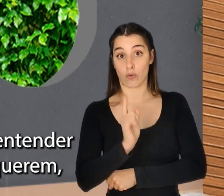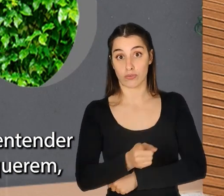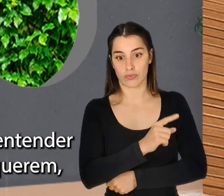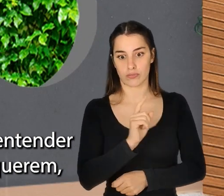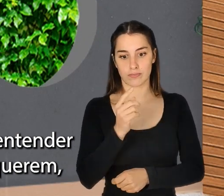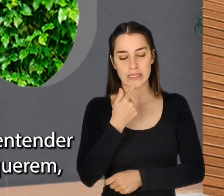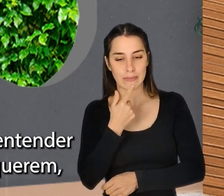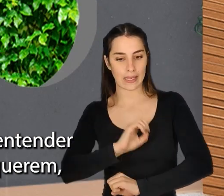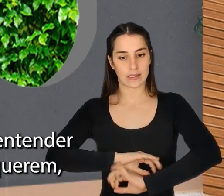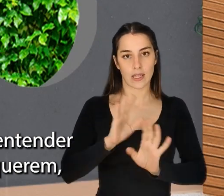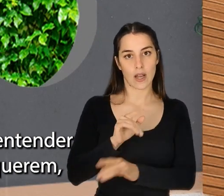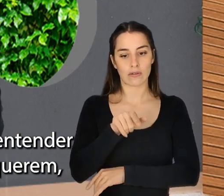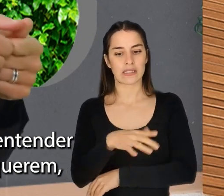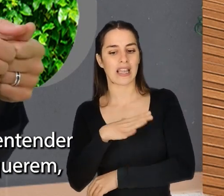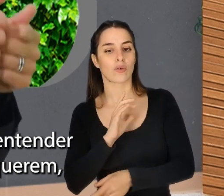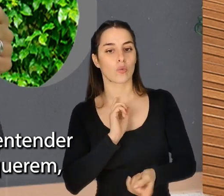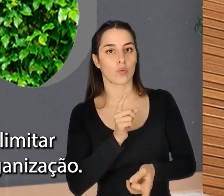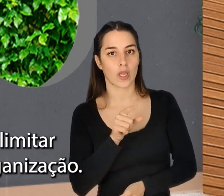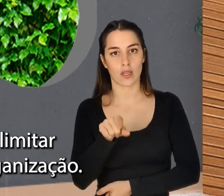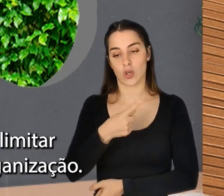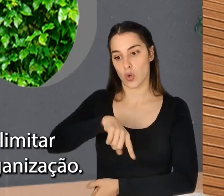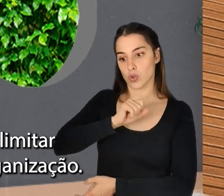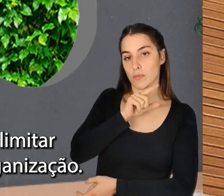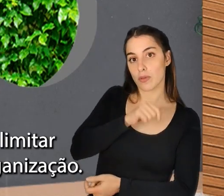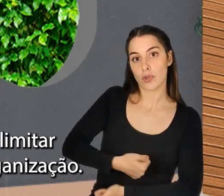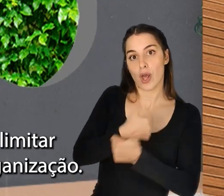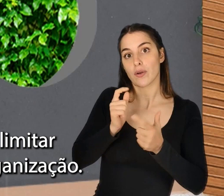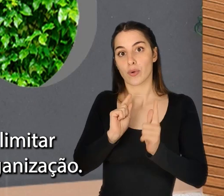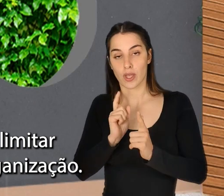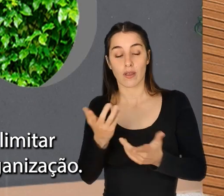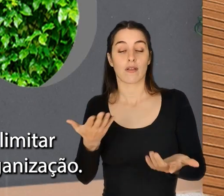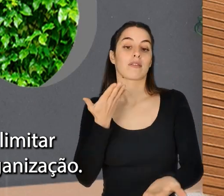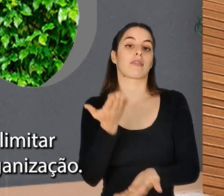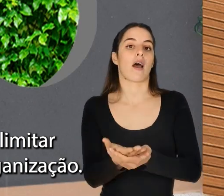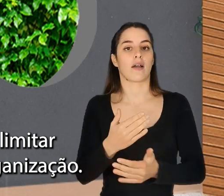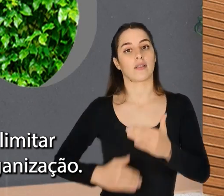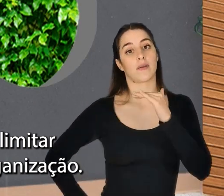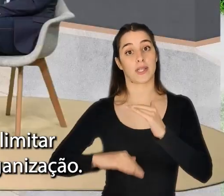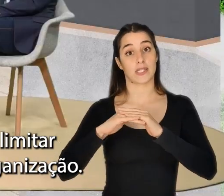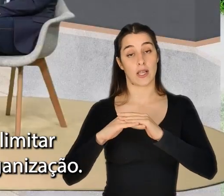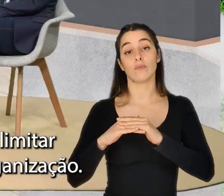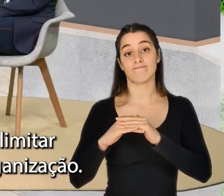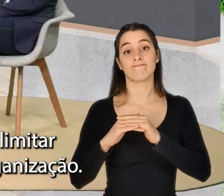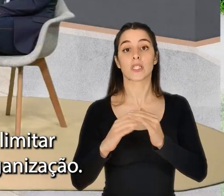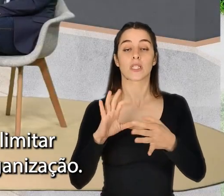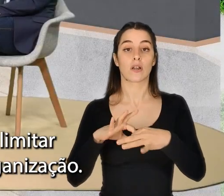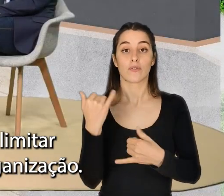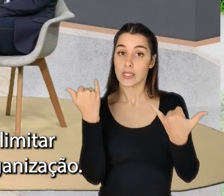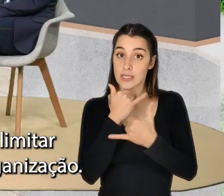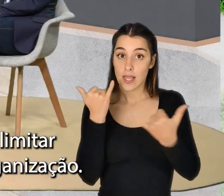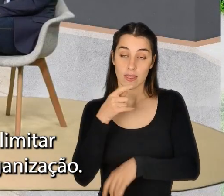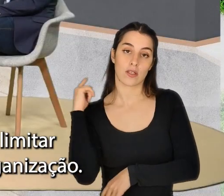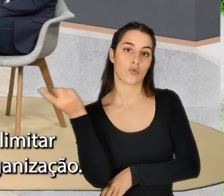no sentido de entender também não só o que é as pessoas querem, mas o que é que podemos melhorar, vai limitar aquilo que vai ser a